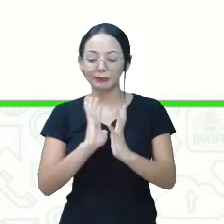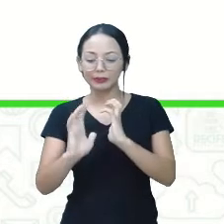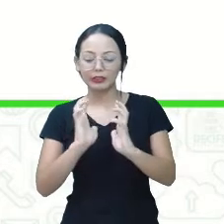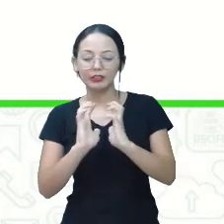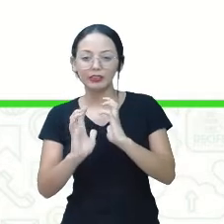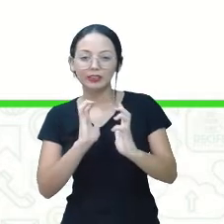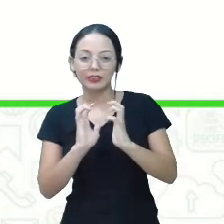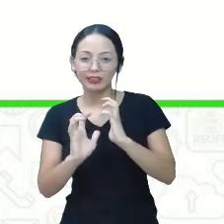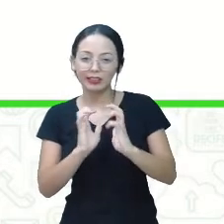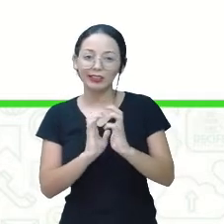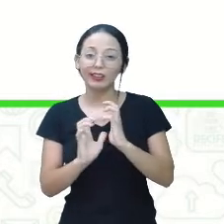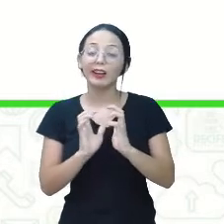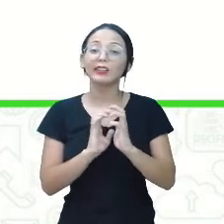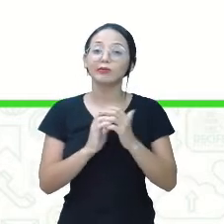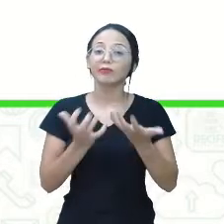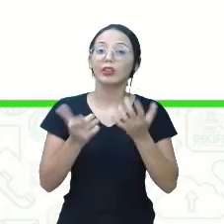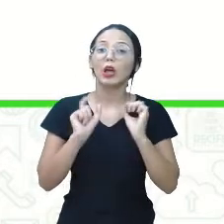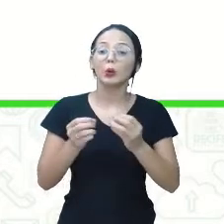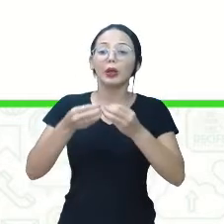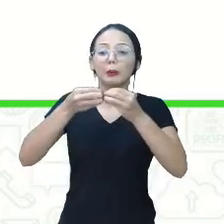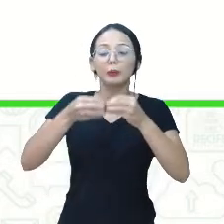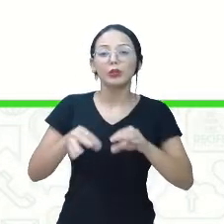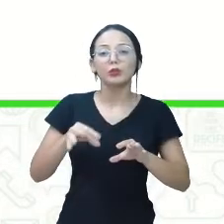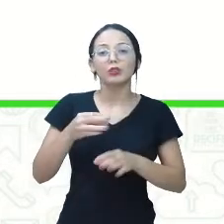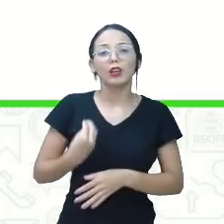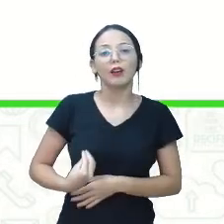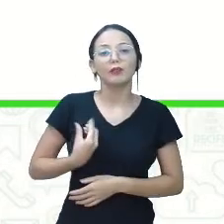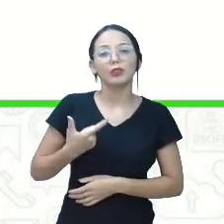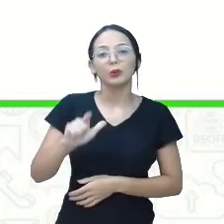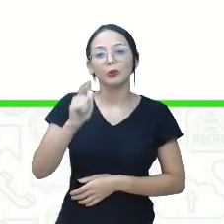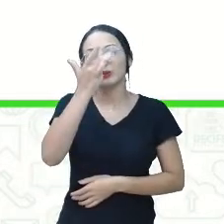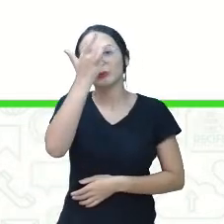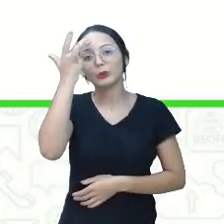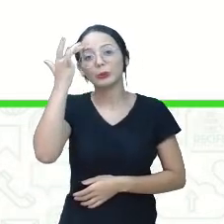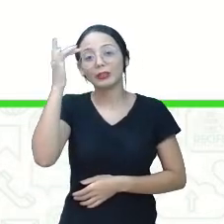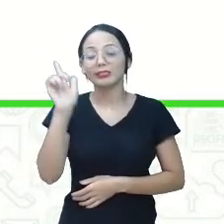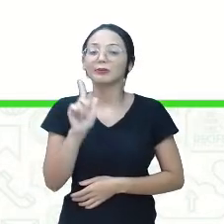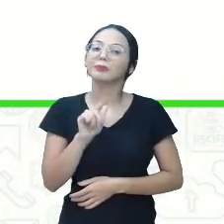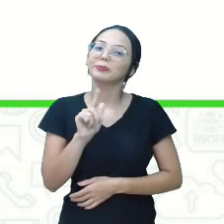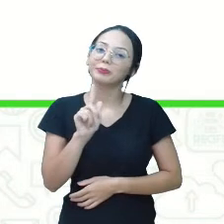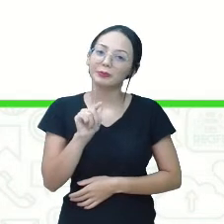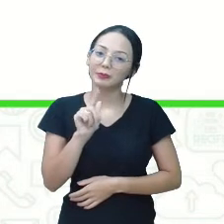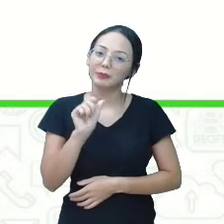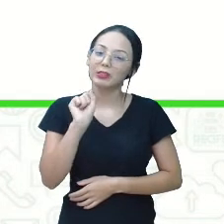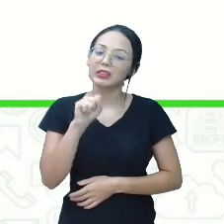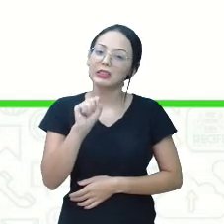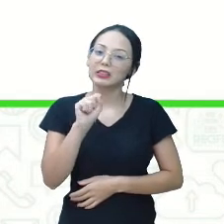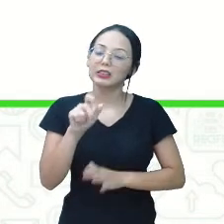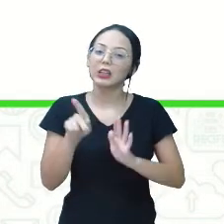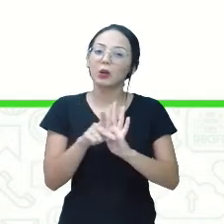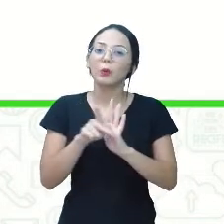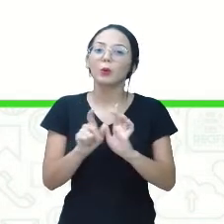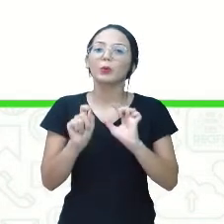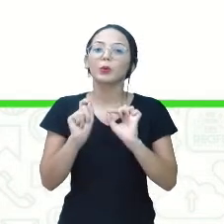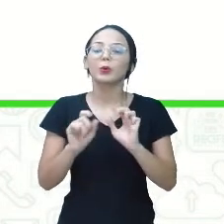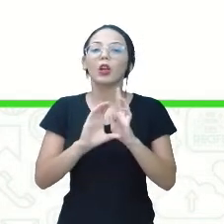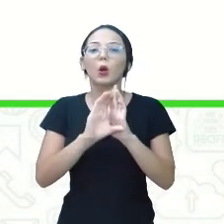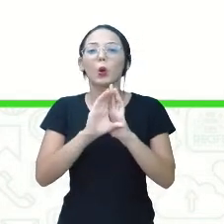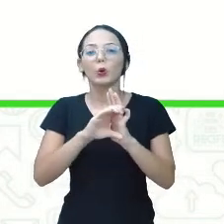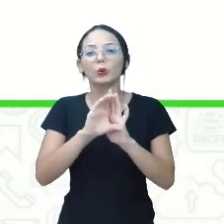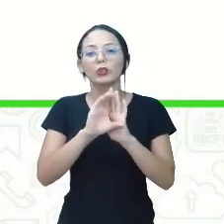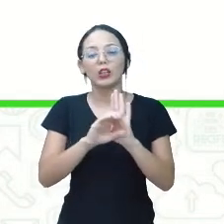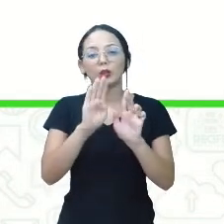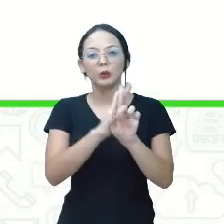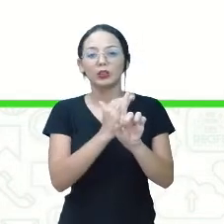a fim de prejudicar o outro? Pois é, isso se encaixa na definição de